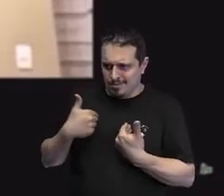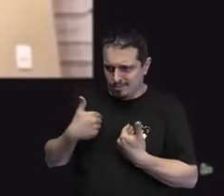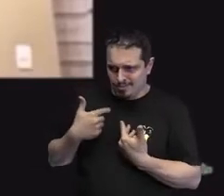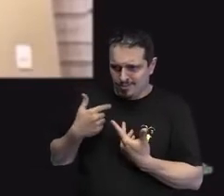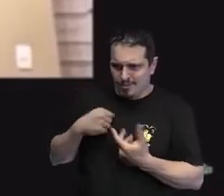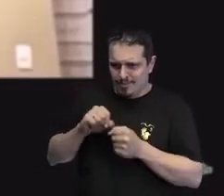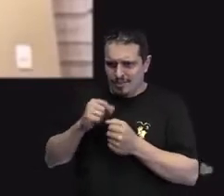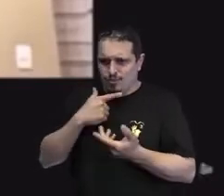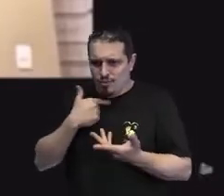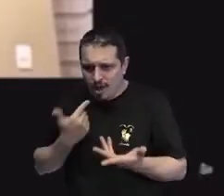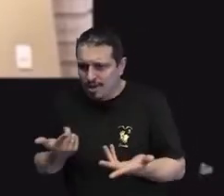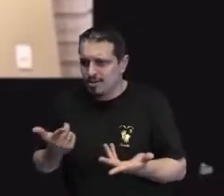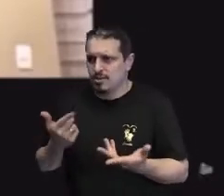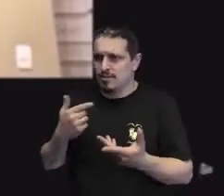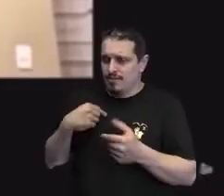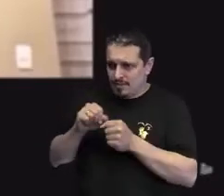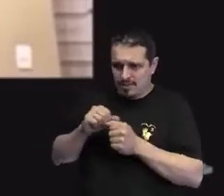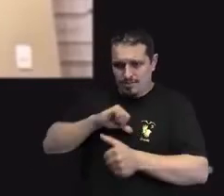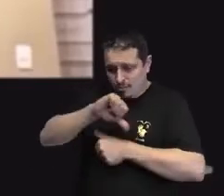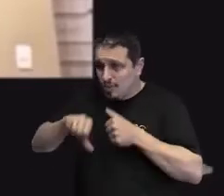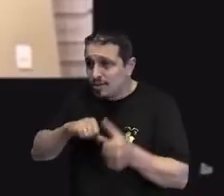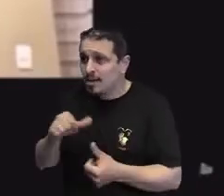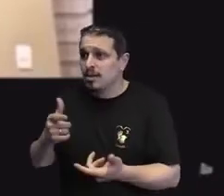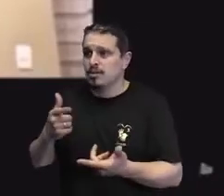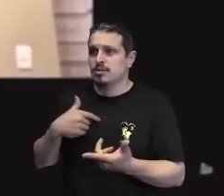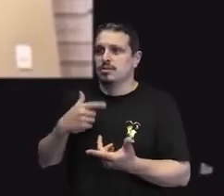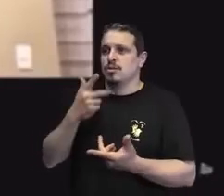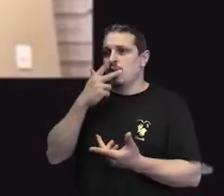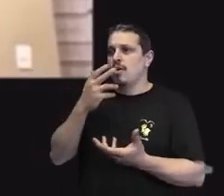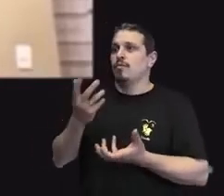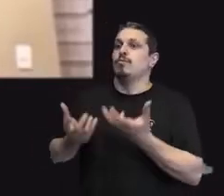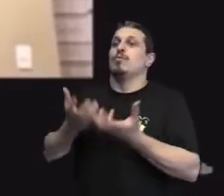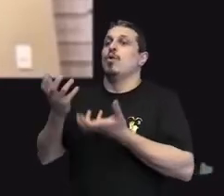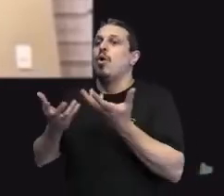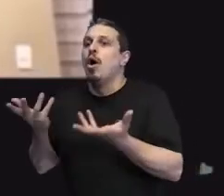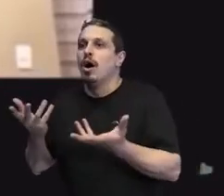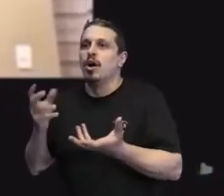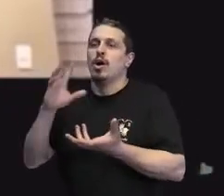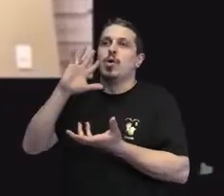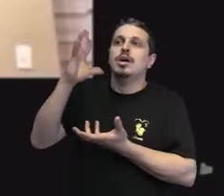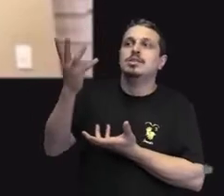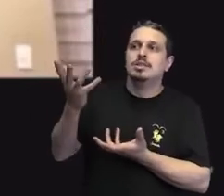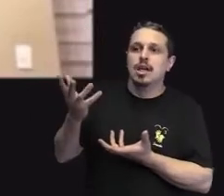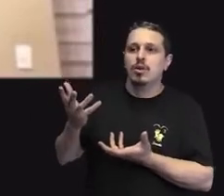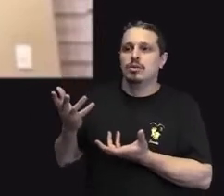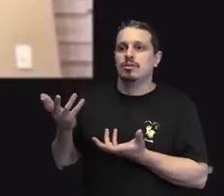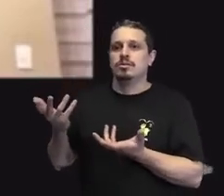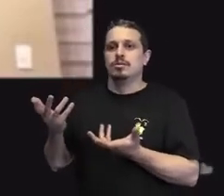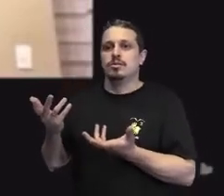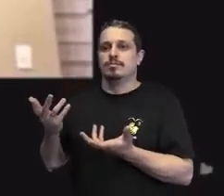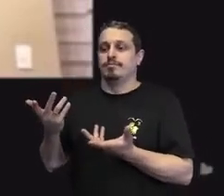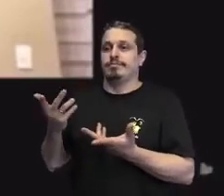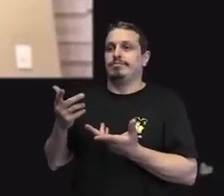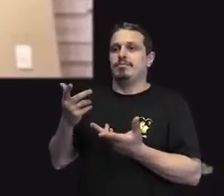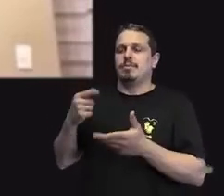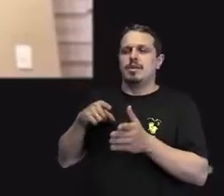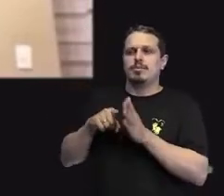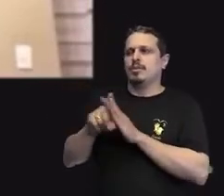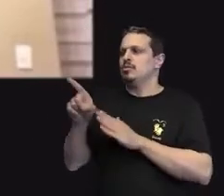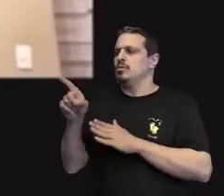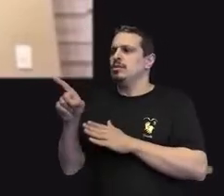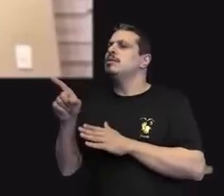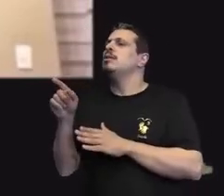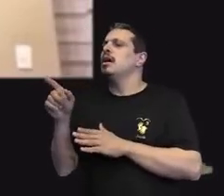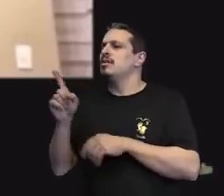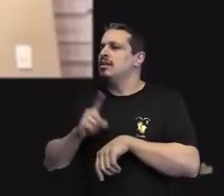você faria se o prédio pegasse fogo, né, então assim, a gente não costuma perguntar isso, na hora do almoço,